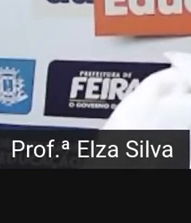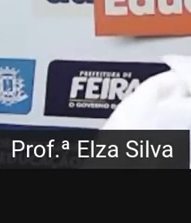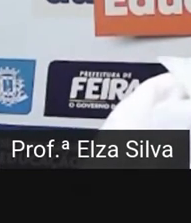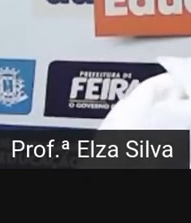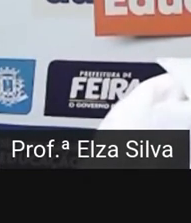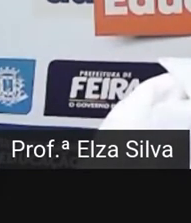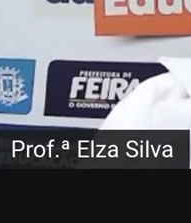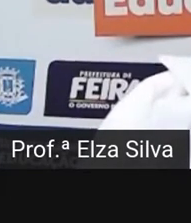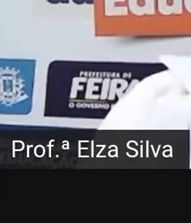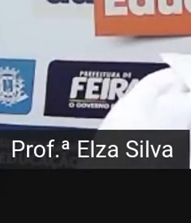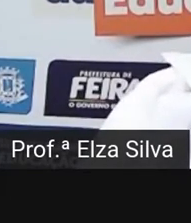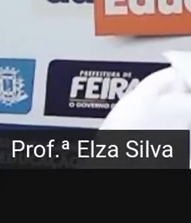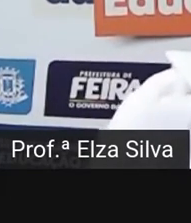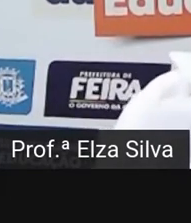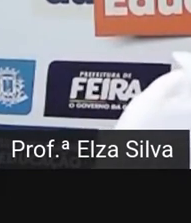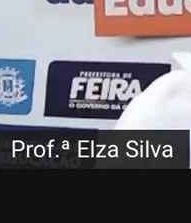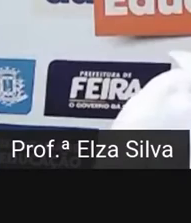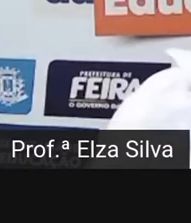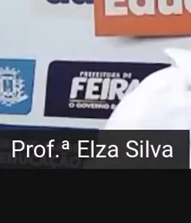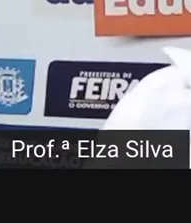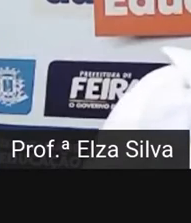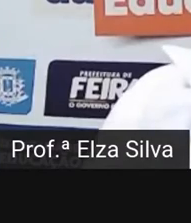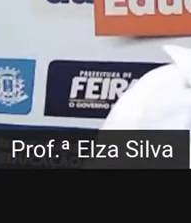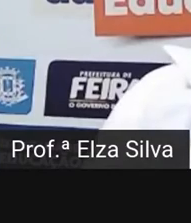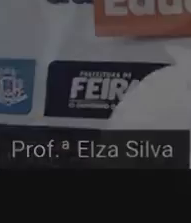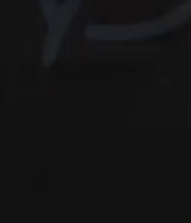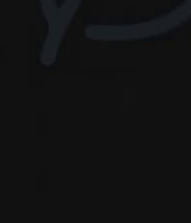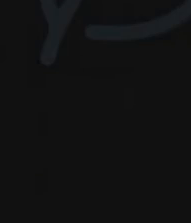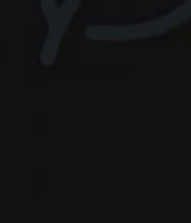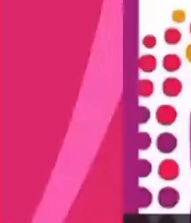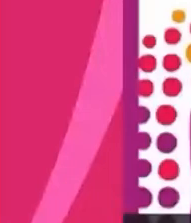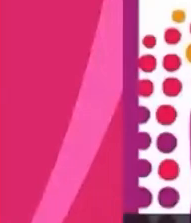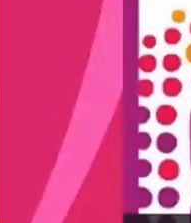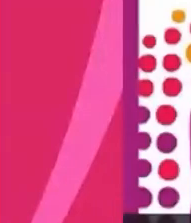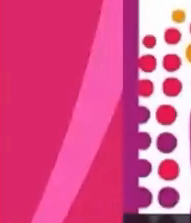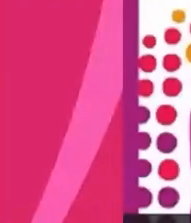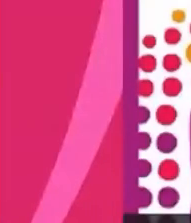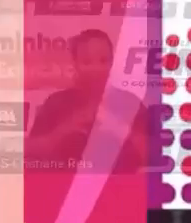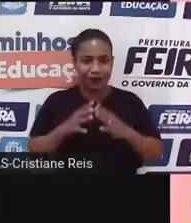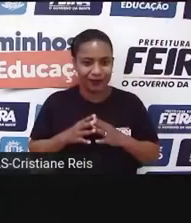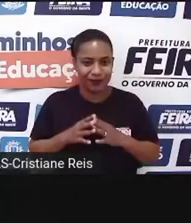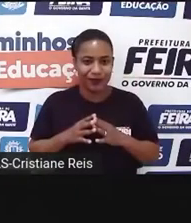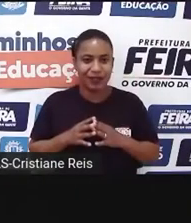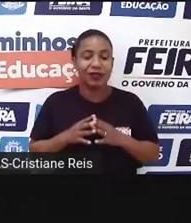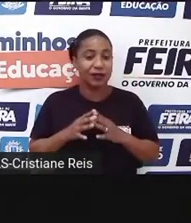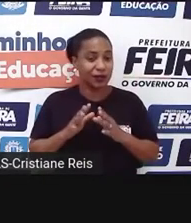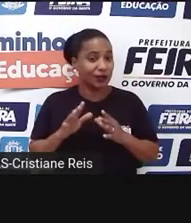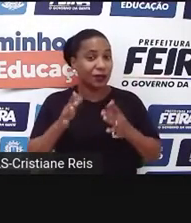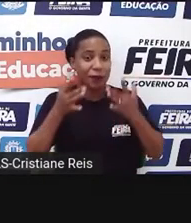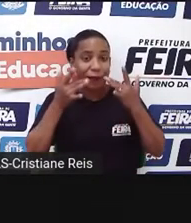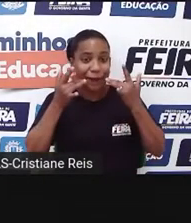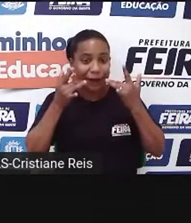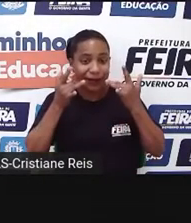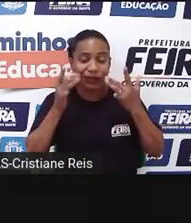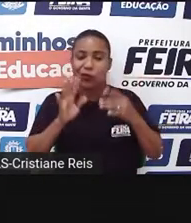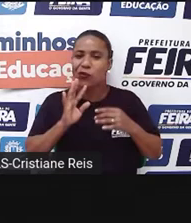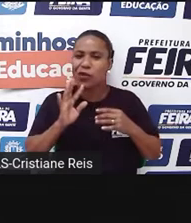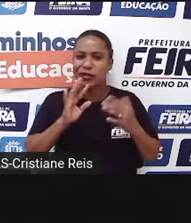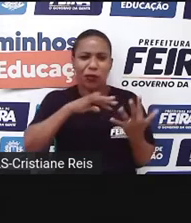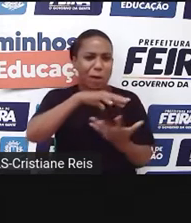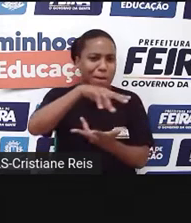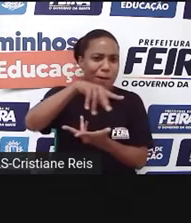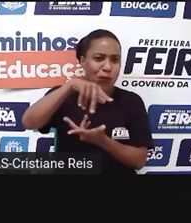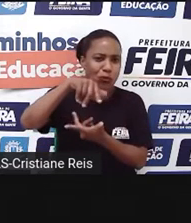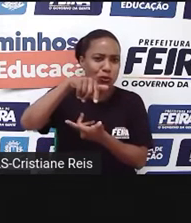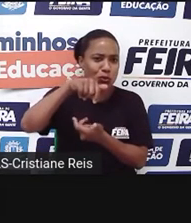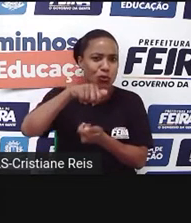além de ter peças, assim, muito conhecidas mundialmente, que